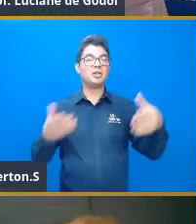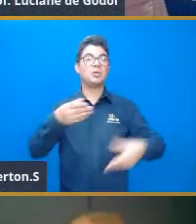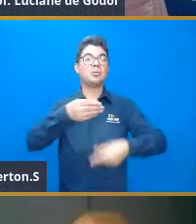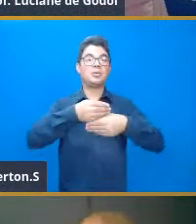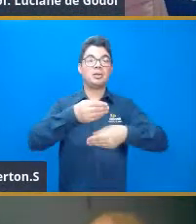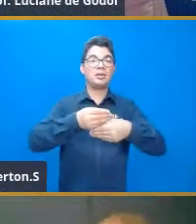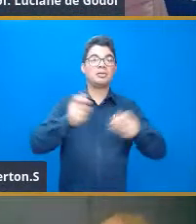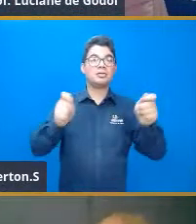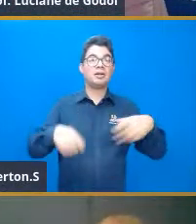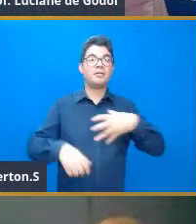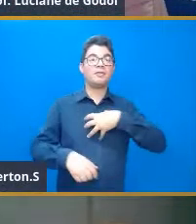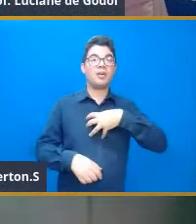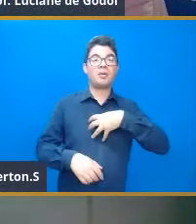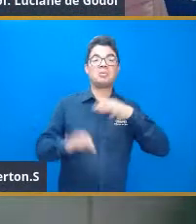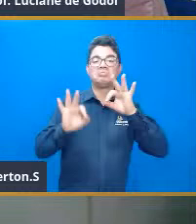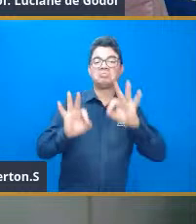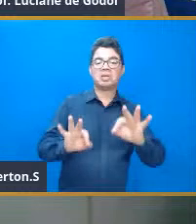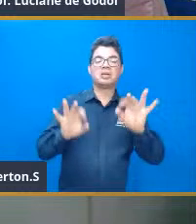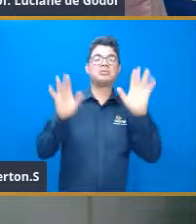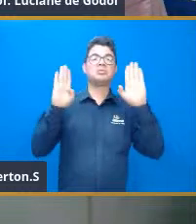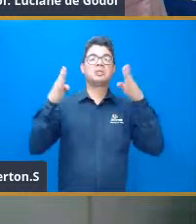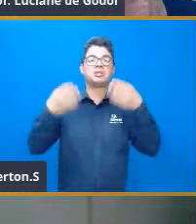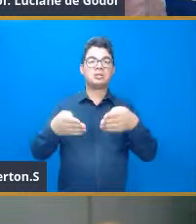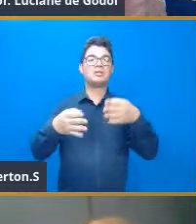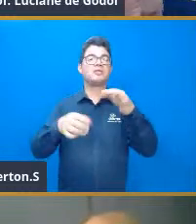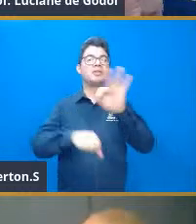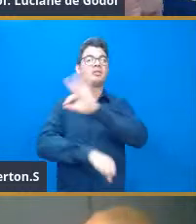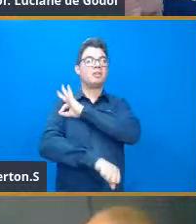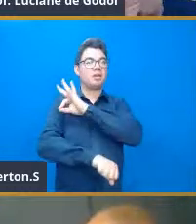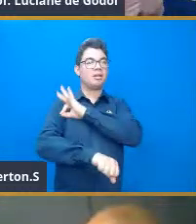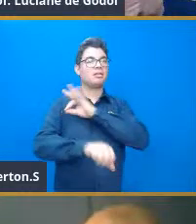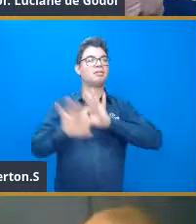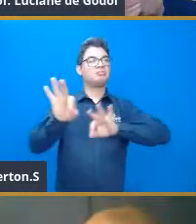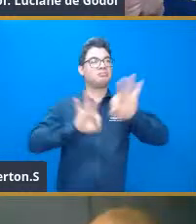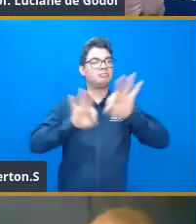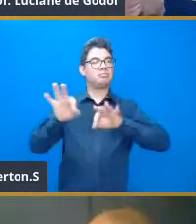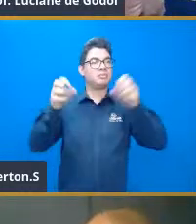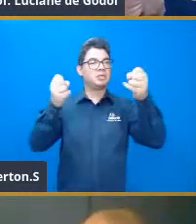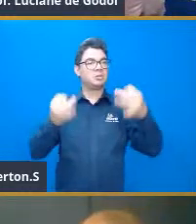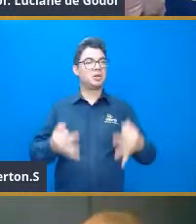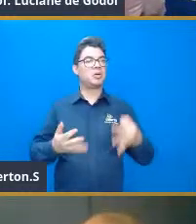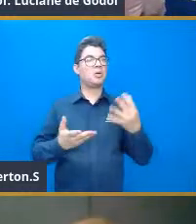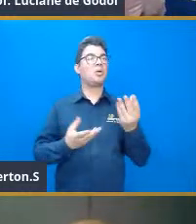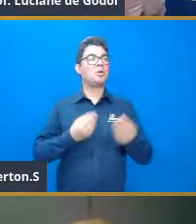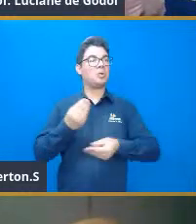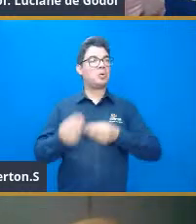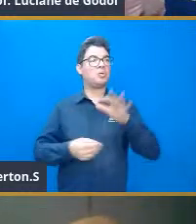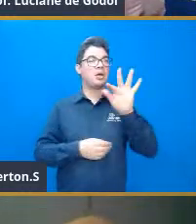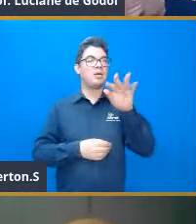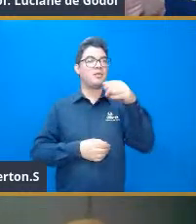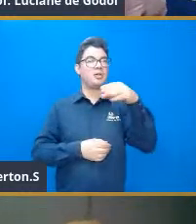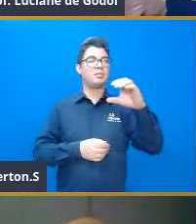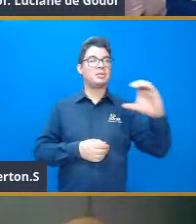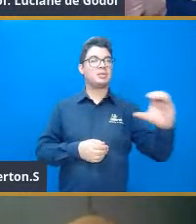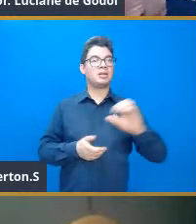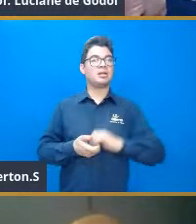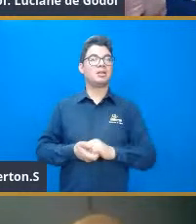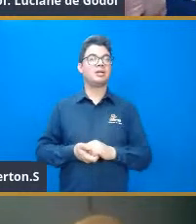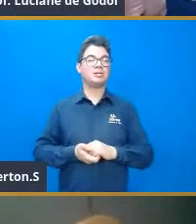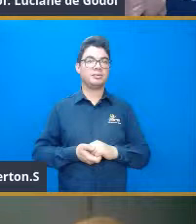forma muito específica, técnica, com todos os médicos ali, mas vamos lá, porque você tem,